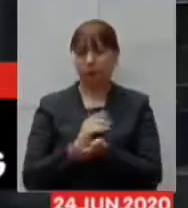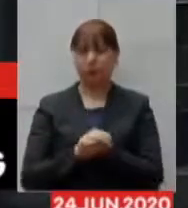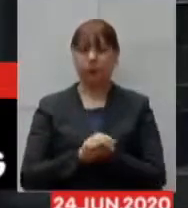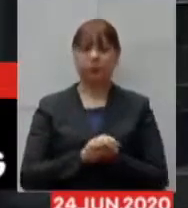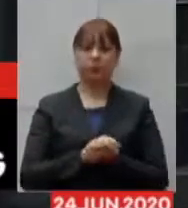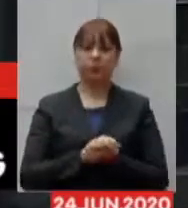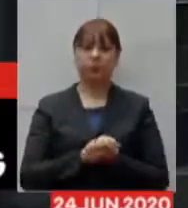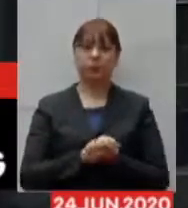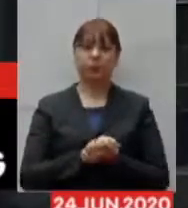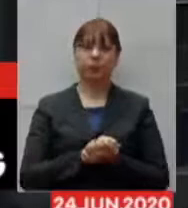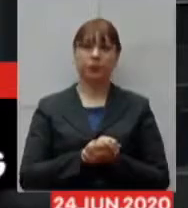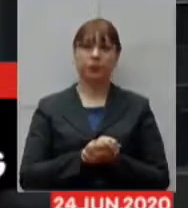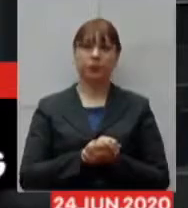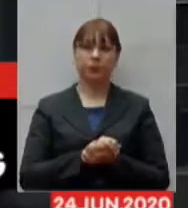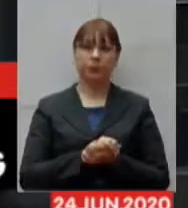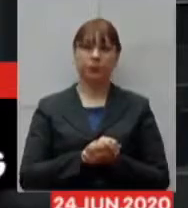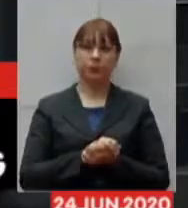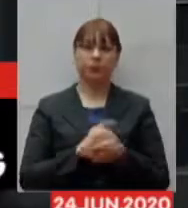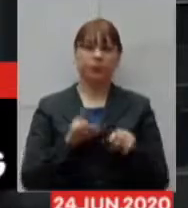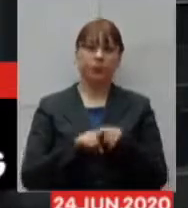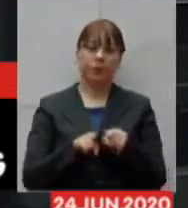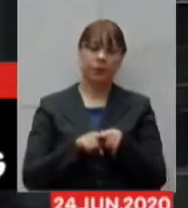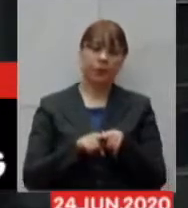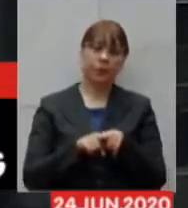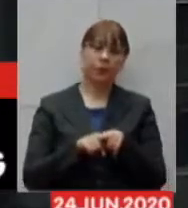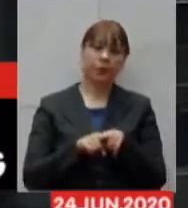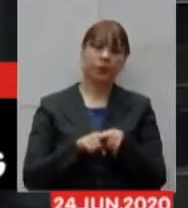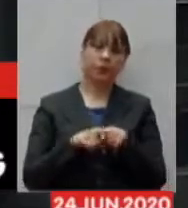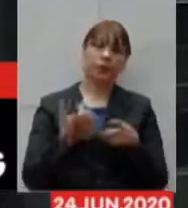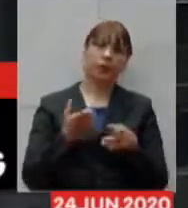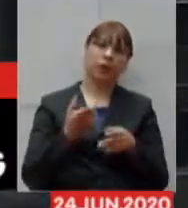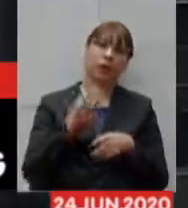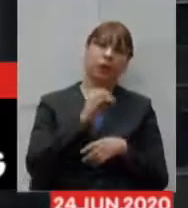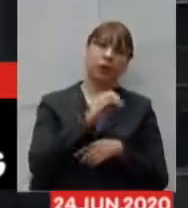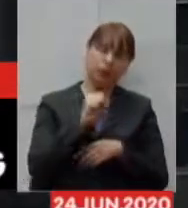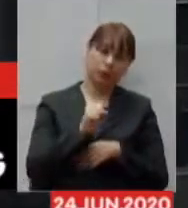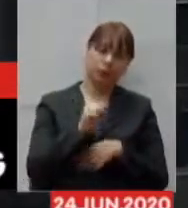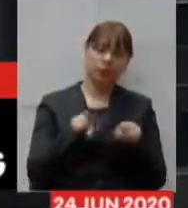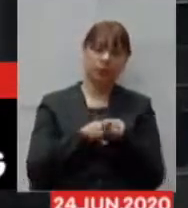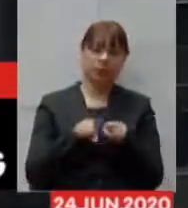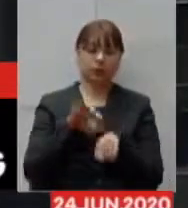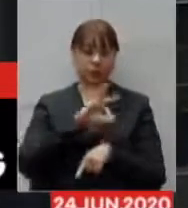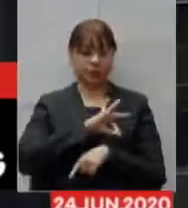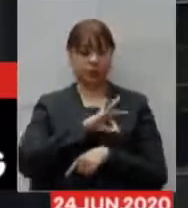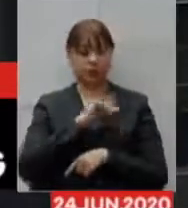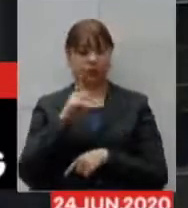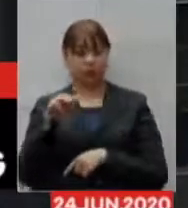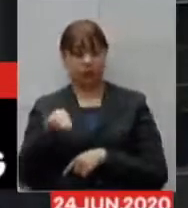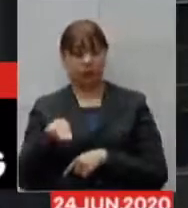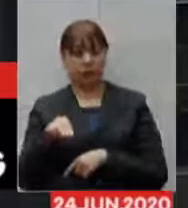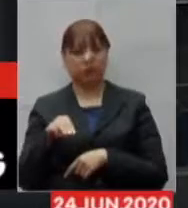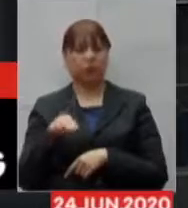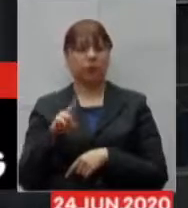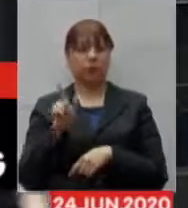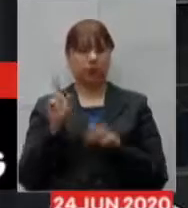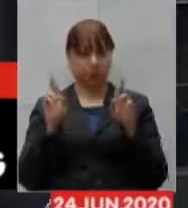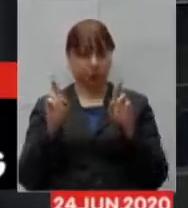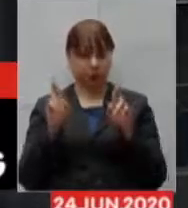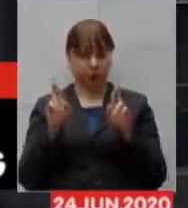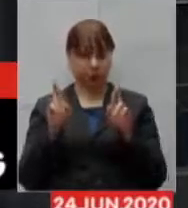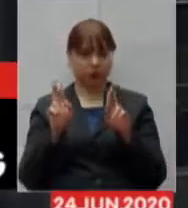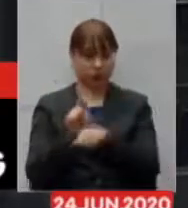e tanto a OS quanto a Polícia Militar, que será a gestora desse